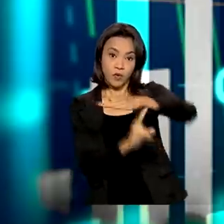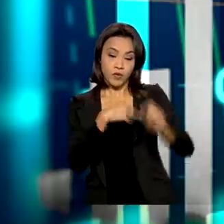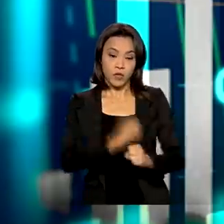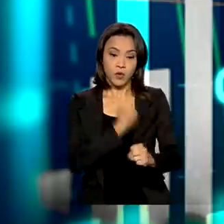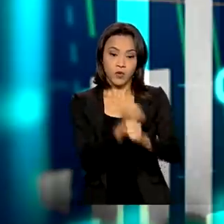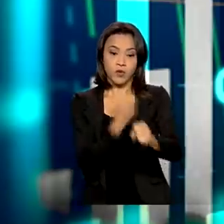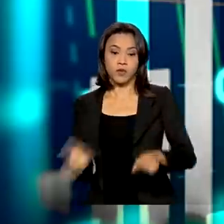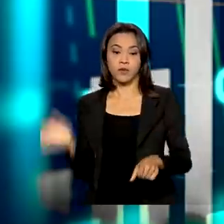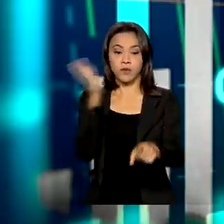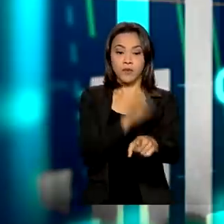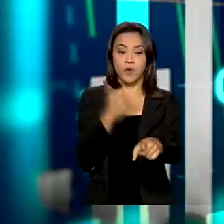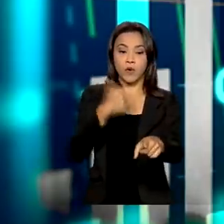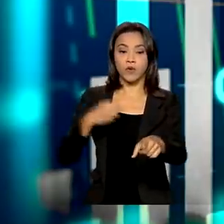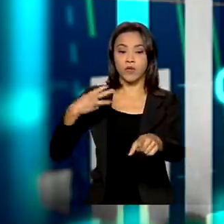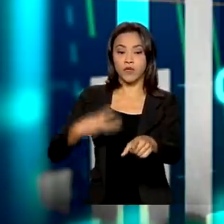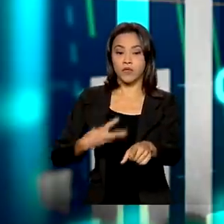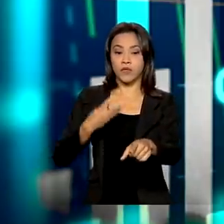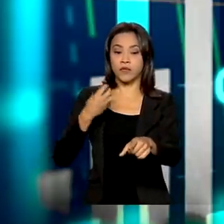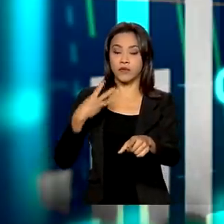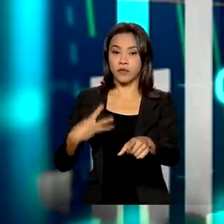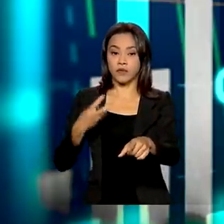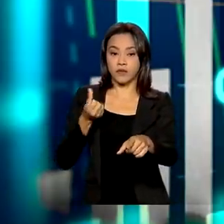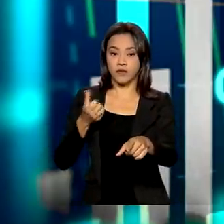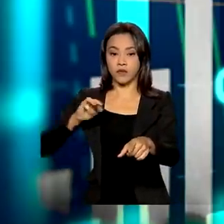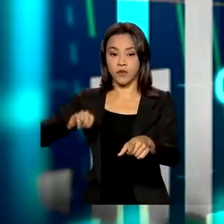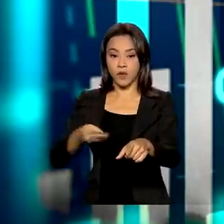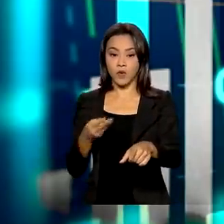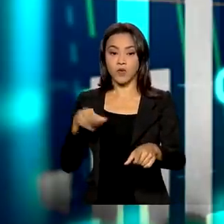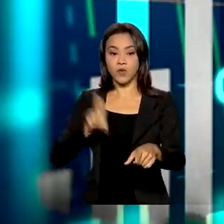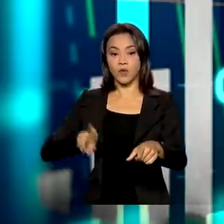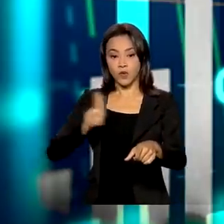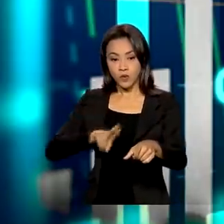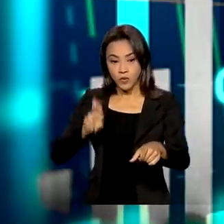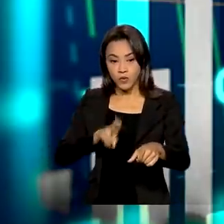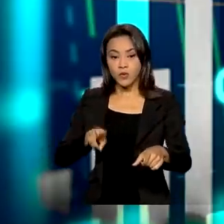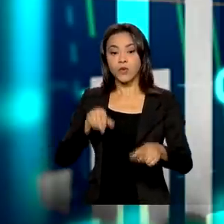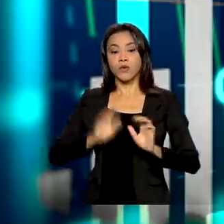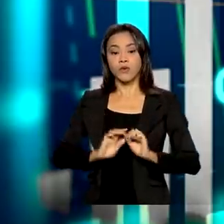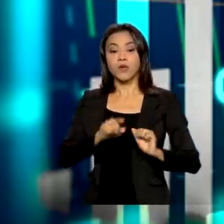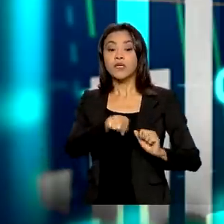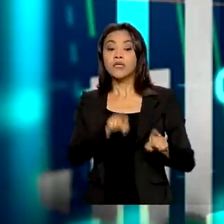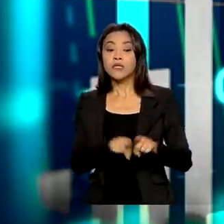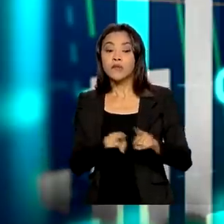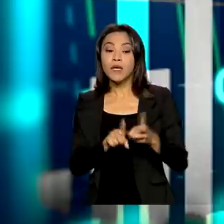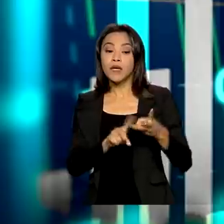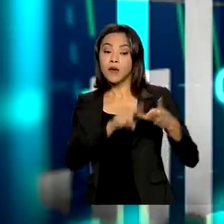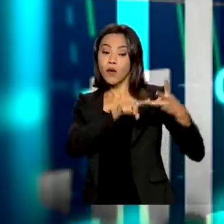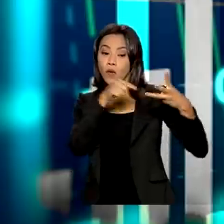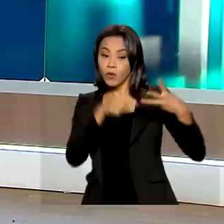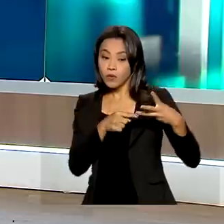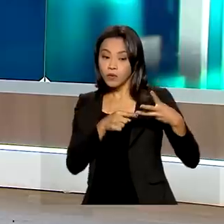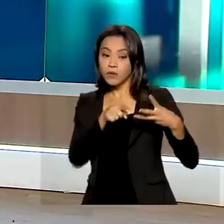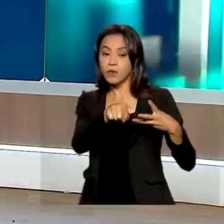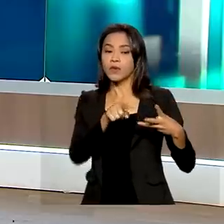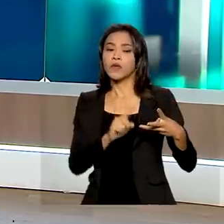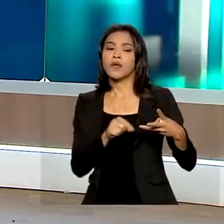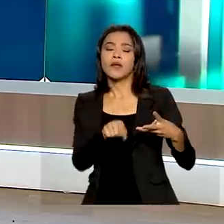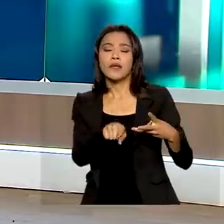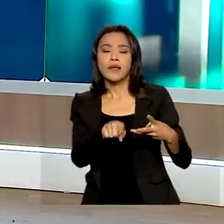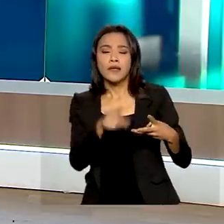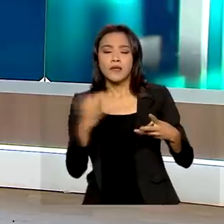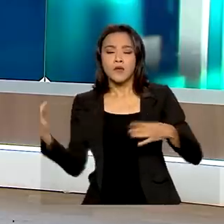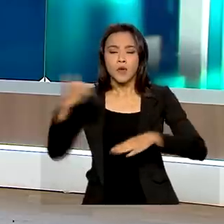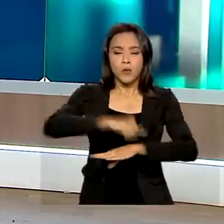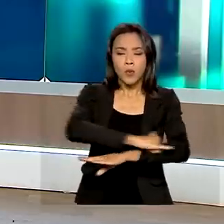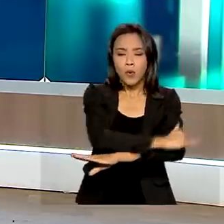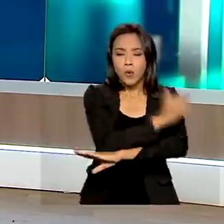milhões na perimetral leste de Foz do Iguaçu, e participou da reforma do Aeroporto Internacional das Cataratas, com um aporte